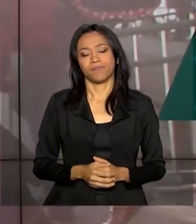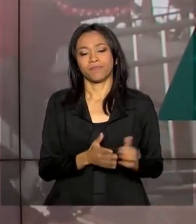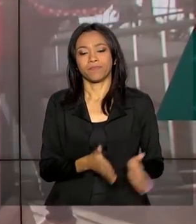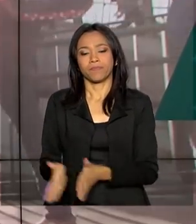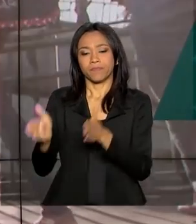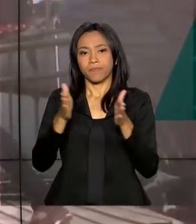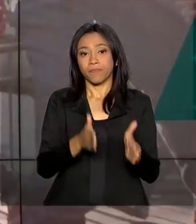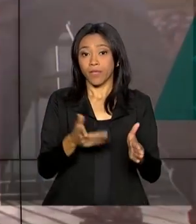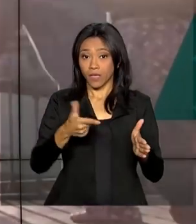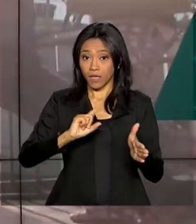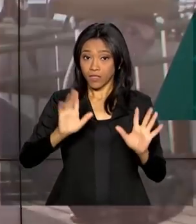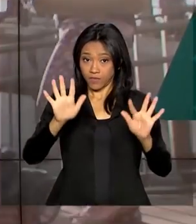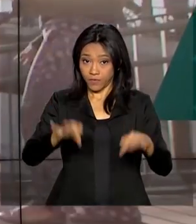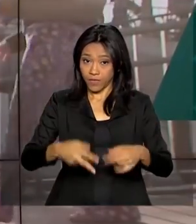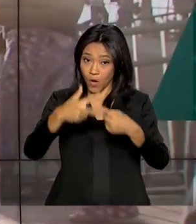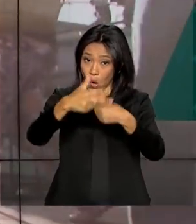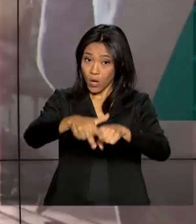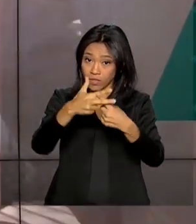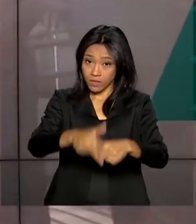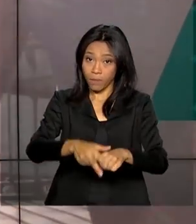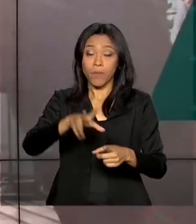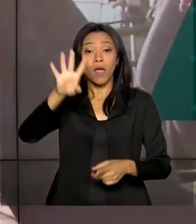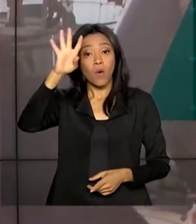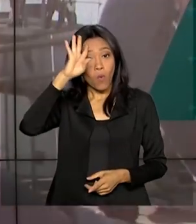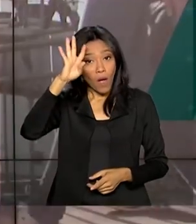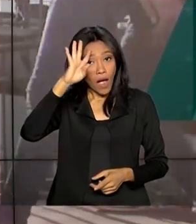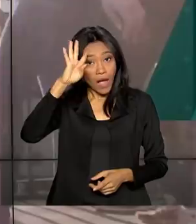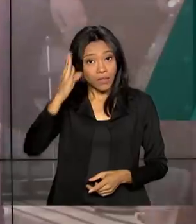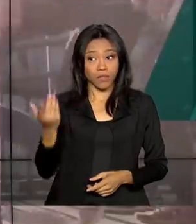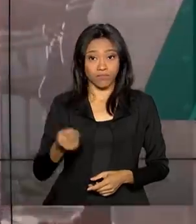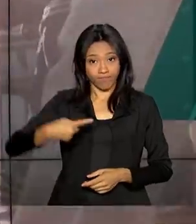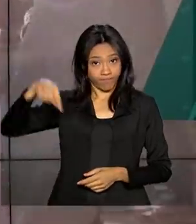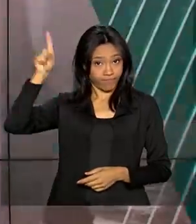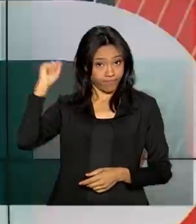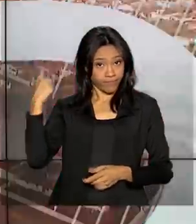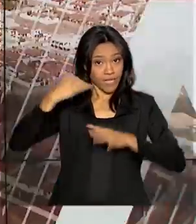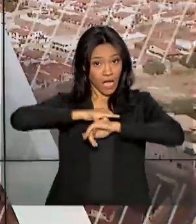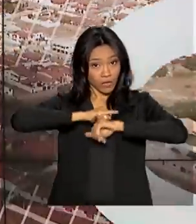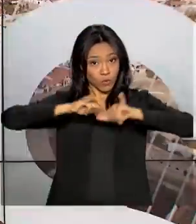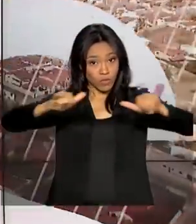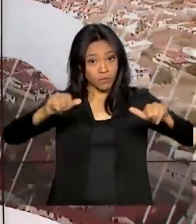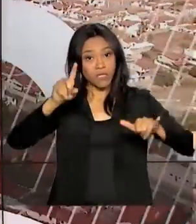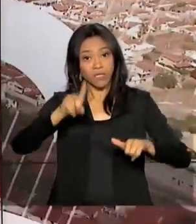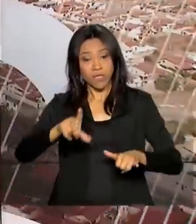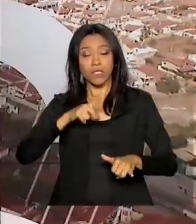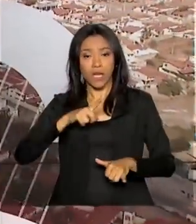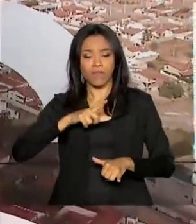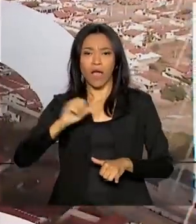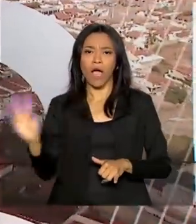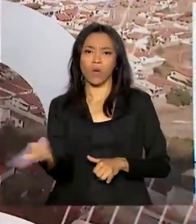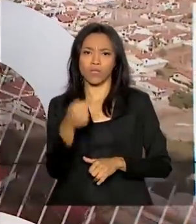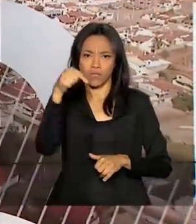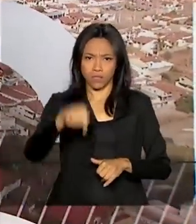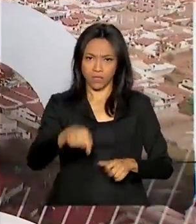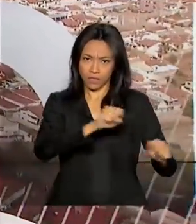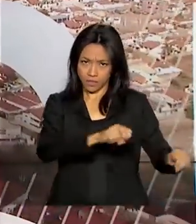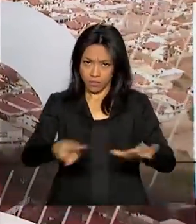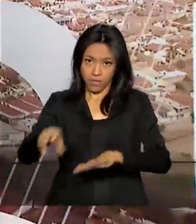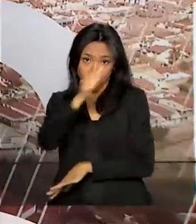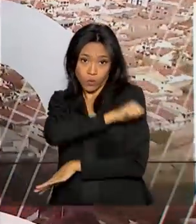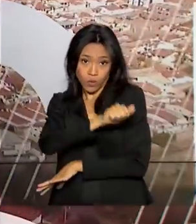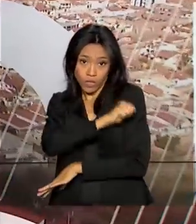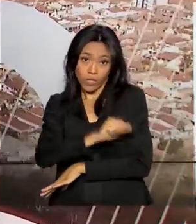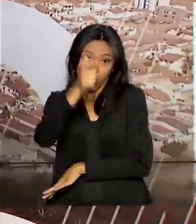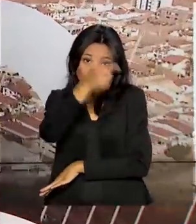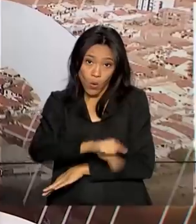E antes de encerrar, uma correção. Na quarta-feira, demos aqui no Brasil em Dia a notícia de que estava ocorrendo nesta semana, no Rio de Janeiro, mais